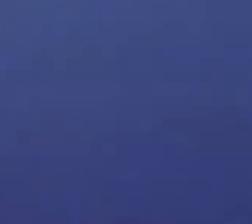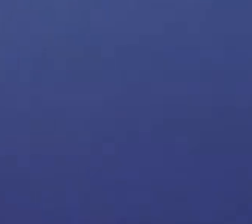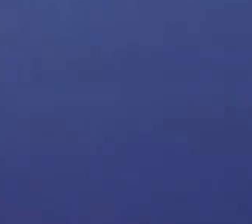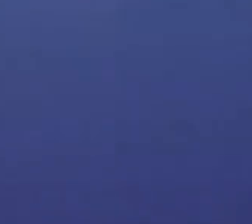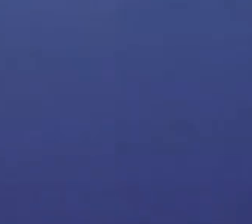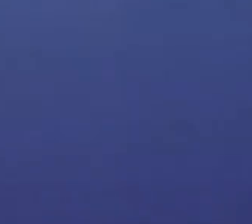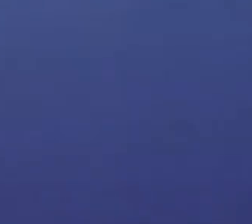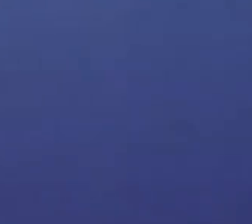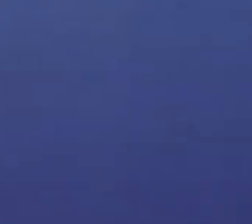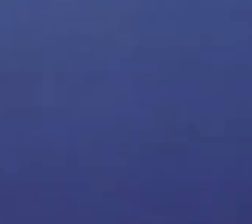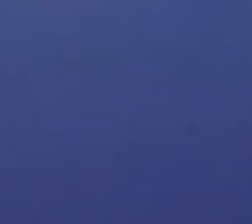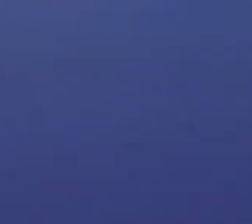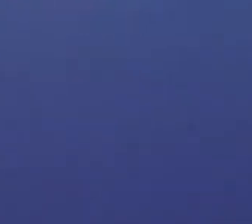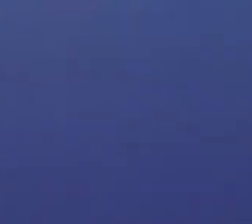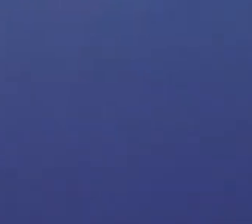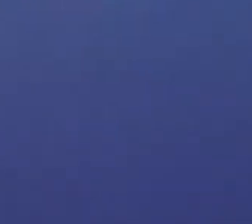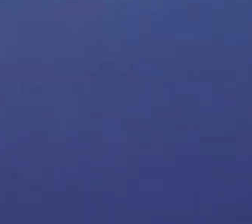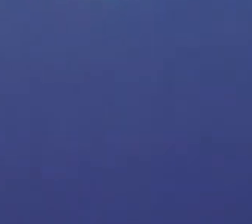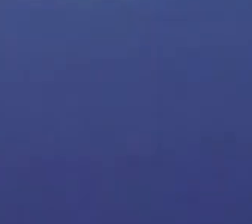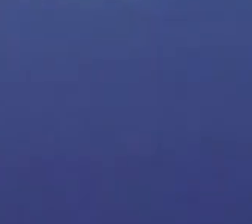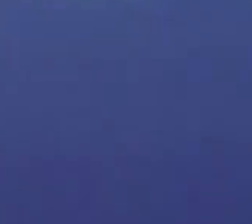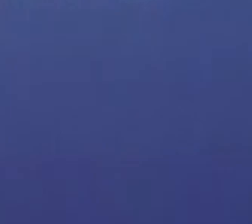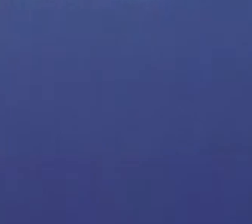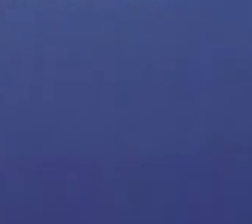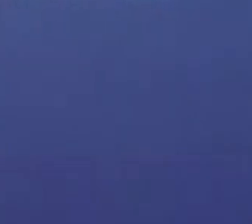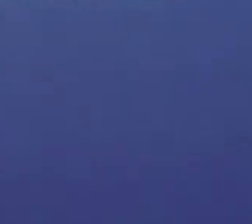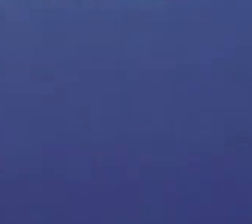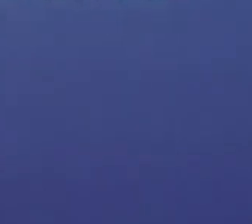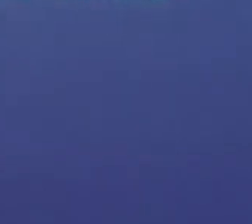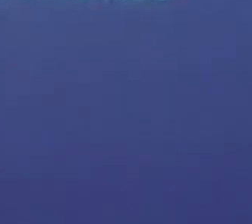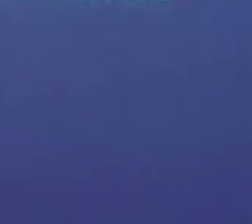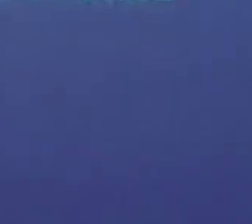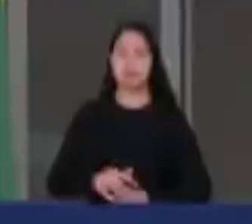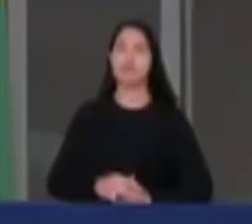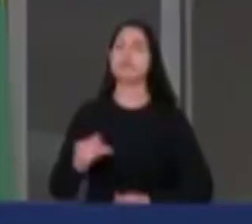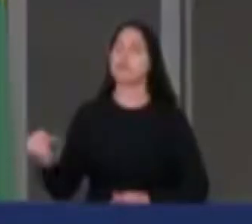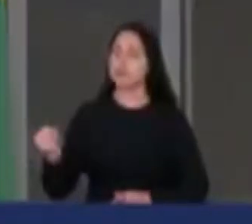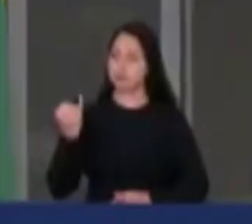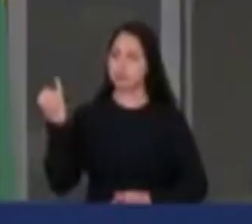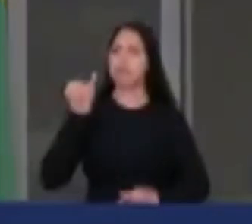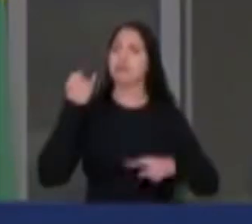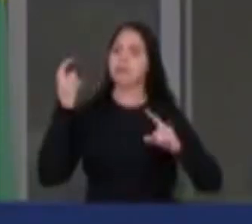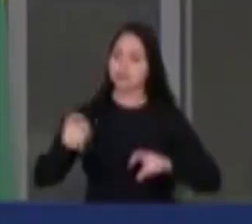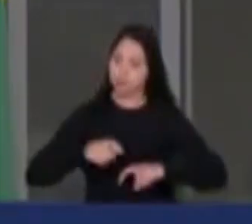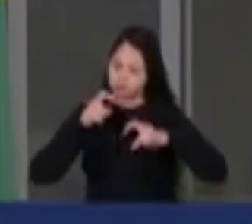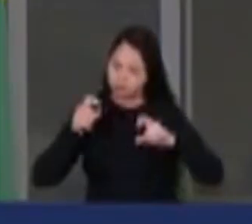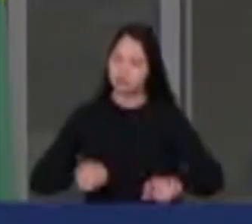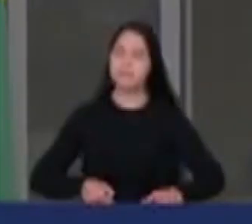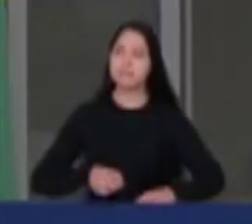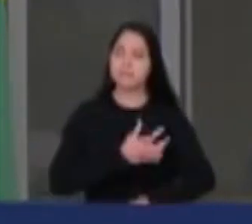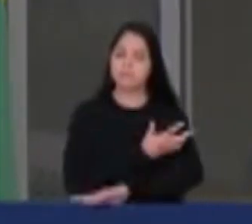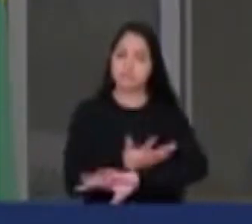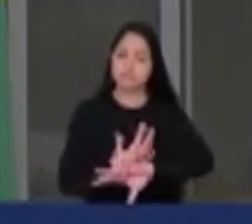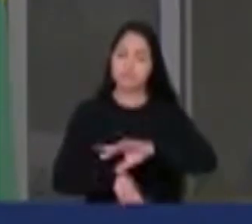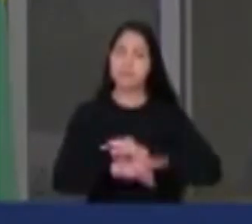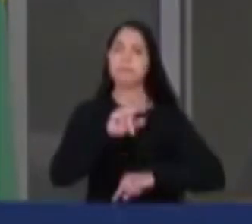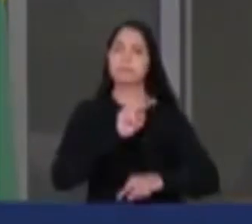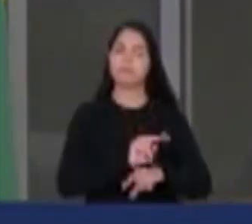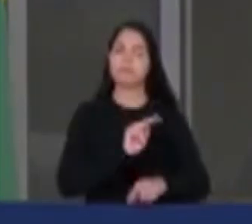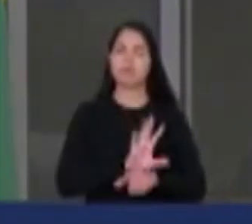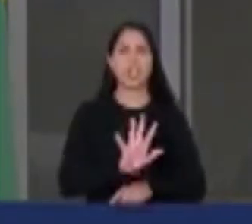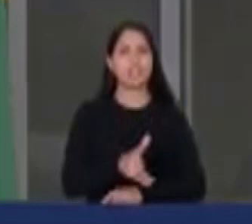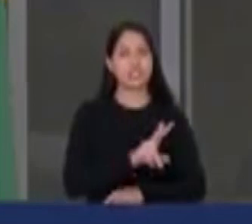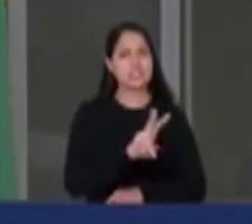de trigo brasileiro e os desafios que vêm pela frente. Vamos conferir. Ao longo dessas últimas cinco décadas,